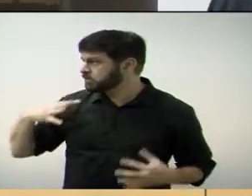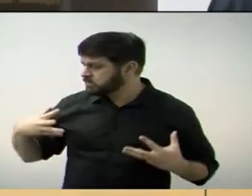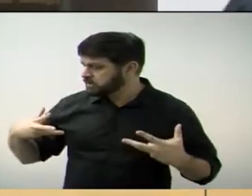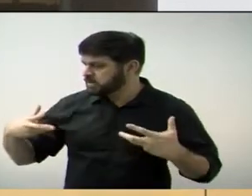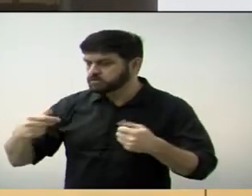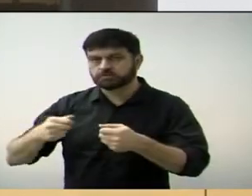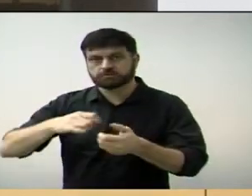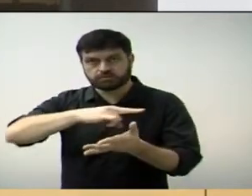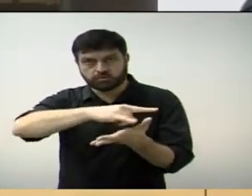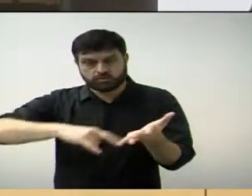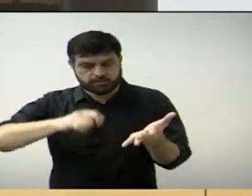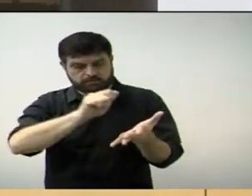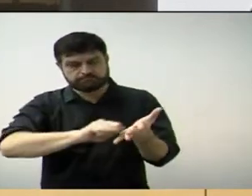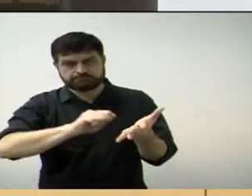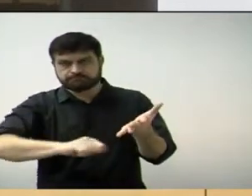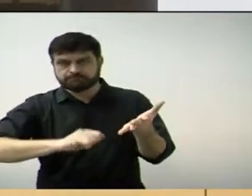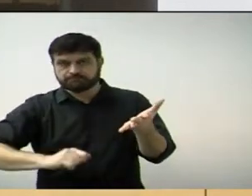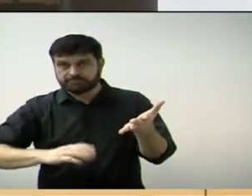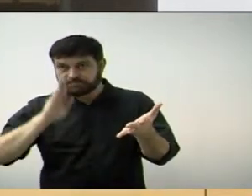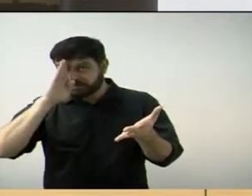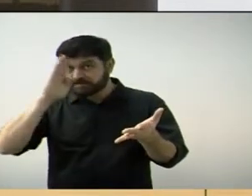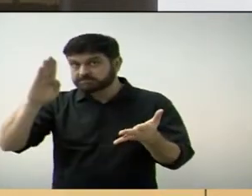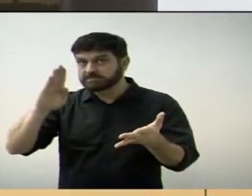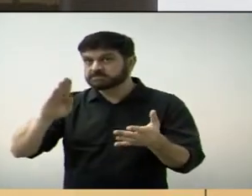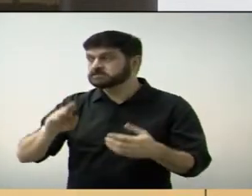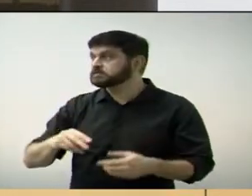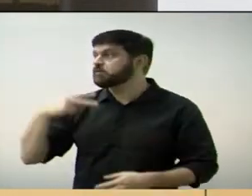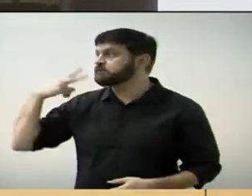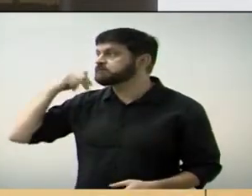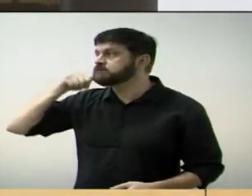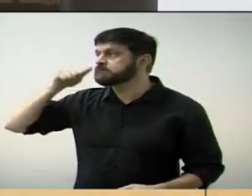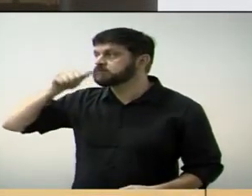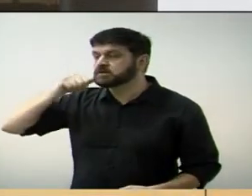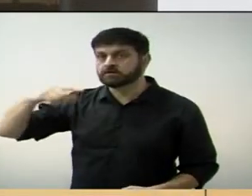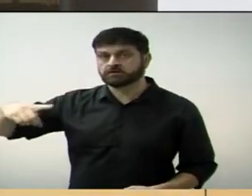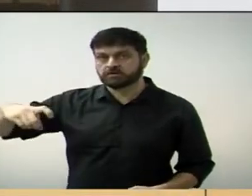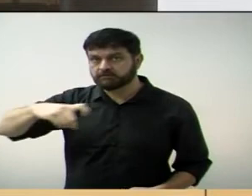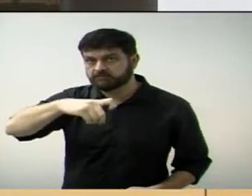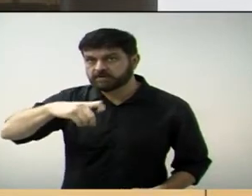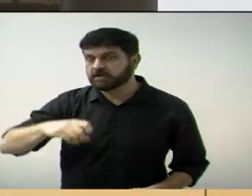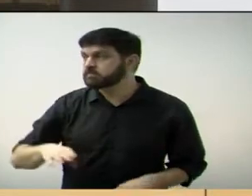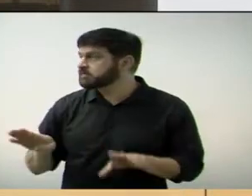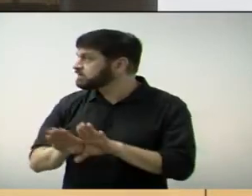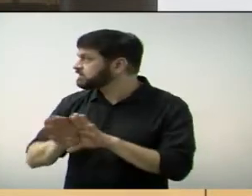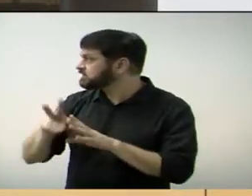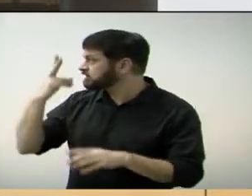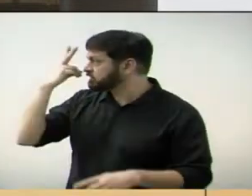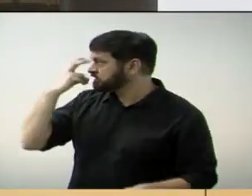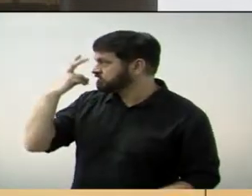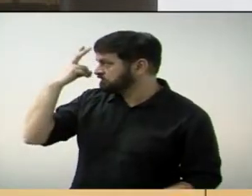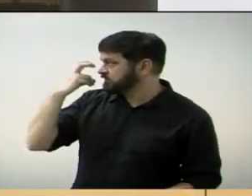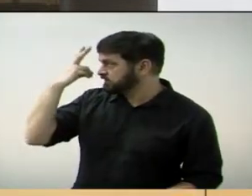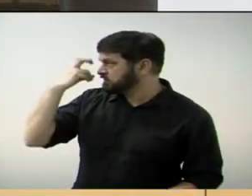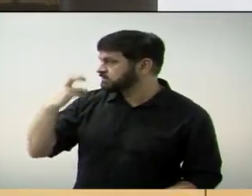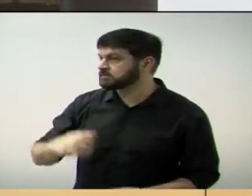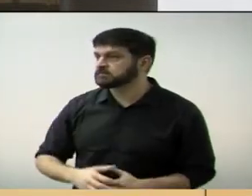fizeram as moções, em especial a você, Fábia, e ao Fábio, a dupla, Fábio e Fábio,